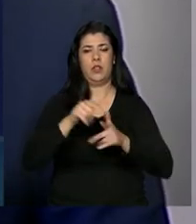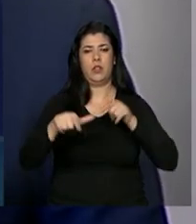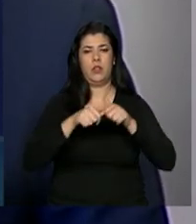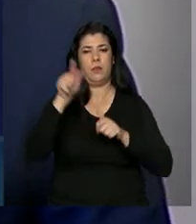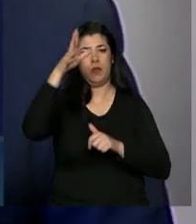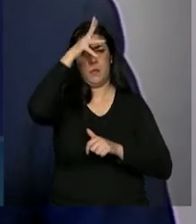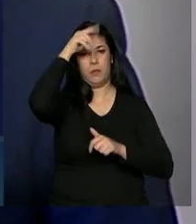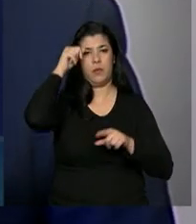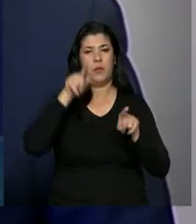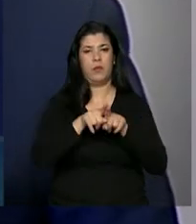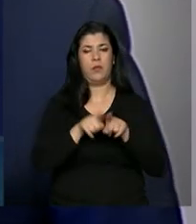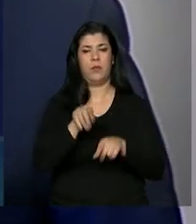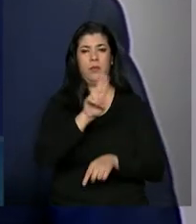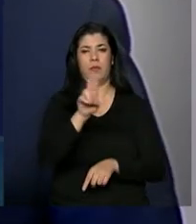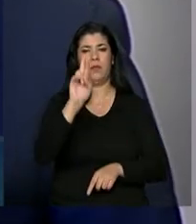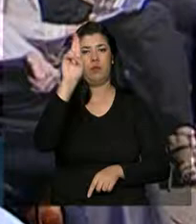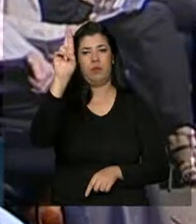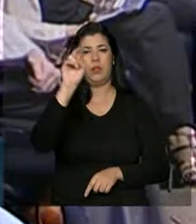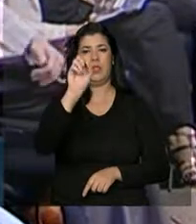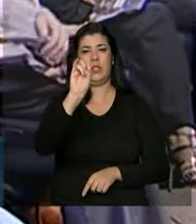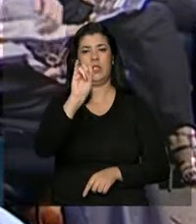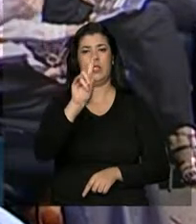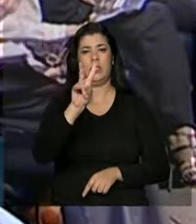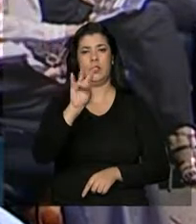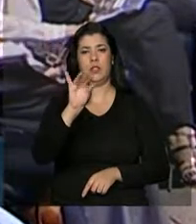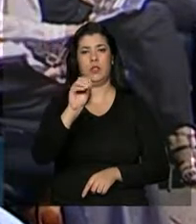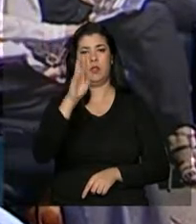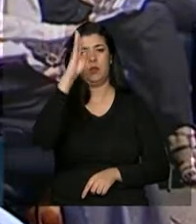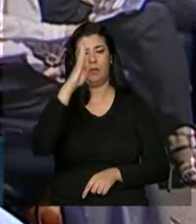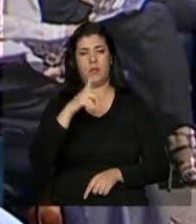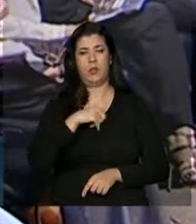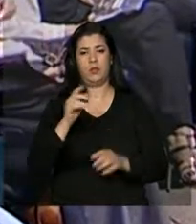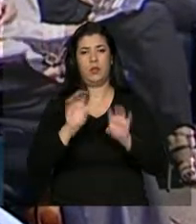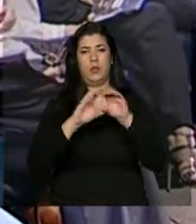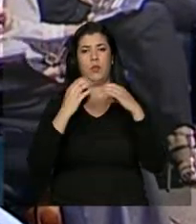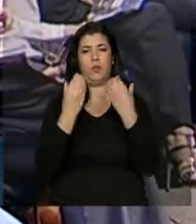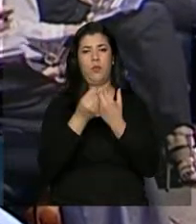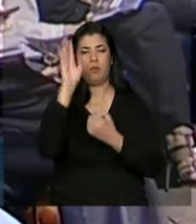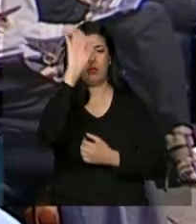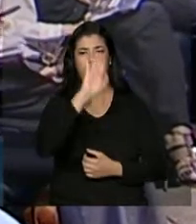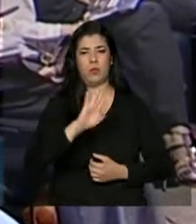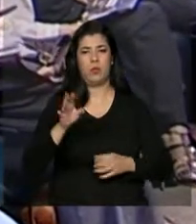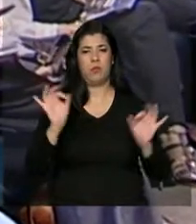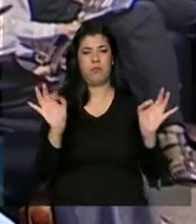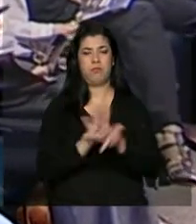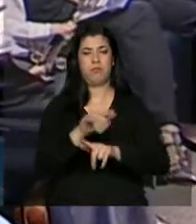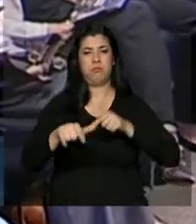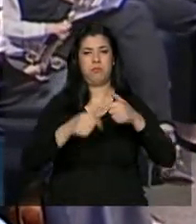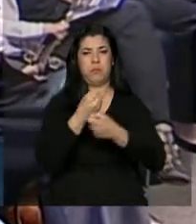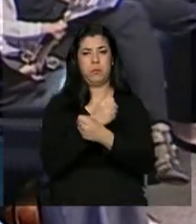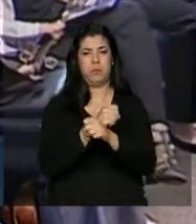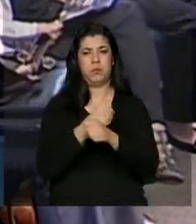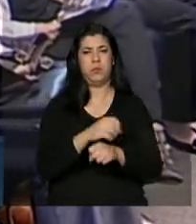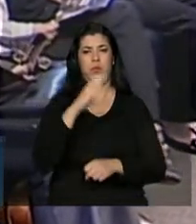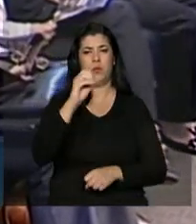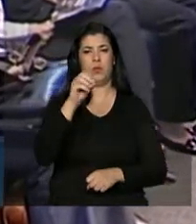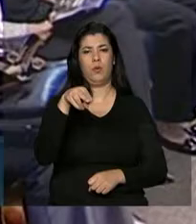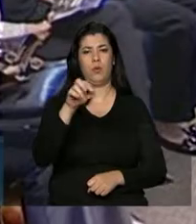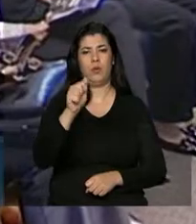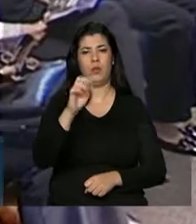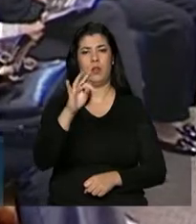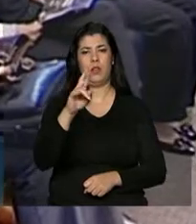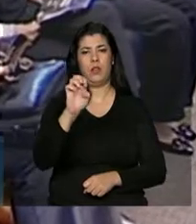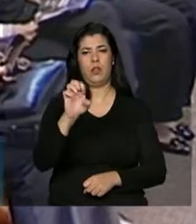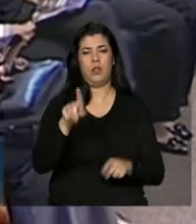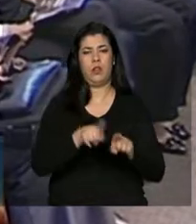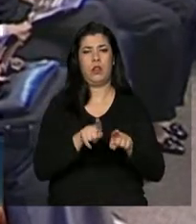Grosso, o senhor Silvio Brasil, coordenador nacional da Comissão Nacional de Erradicação do Trabalho Escravo, Conatrai, e